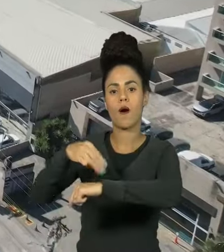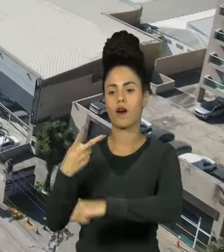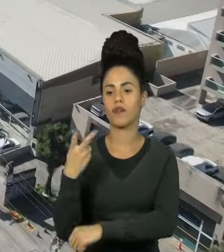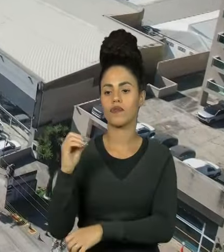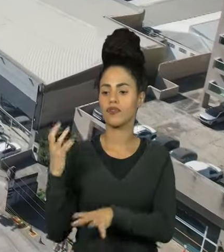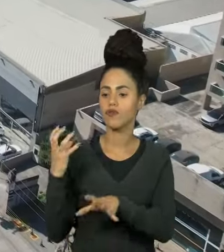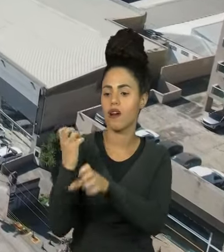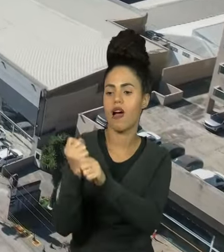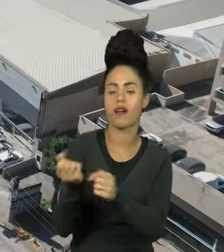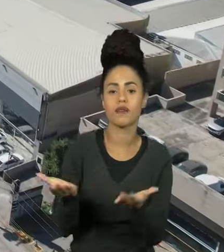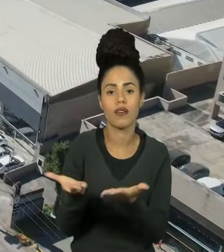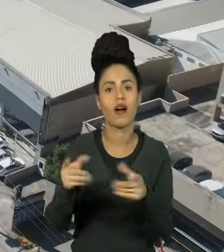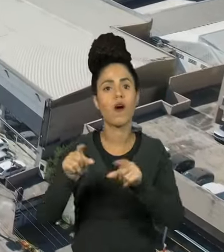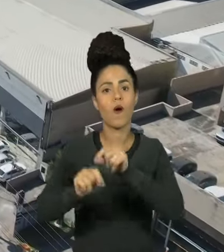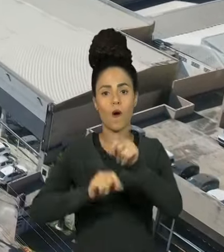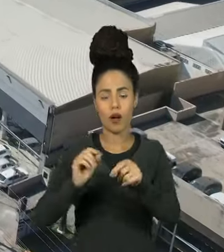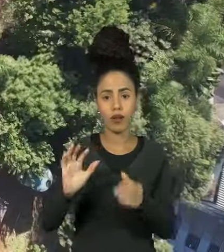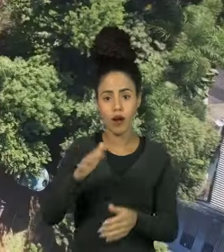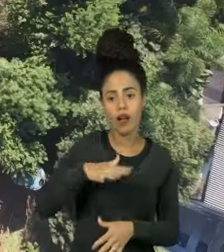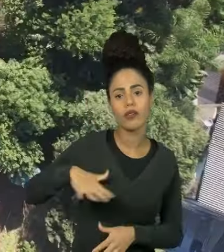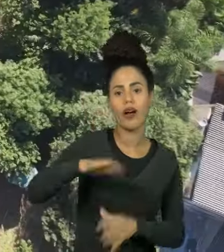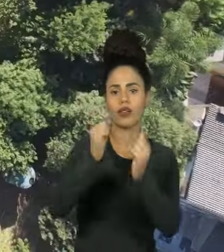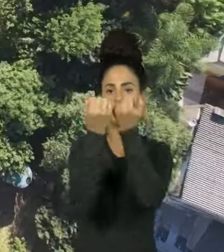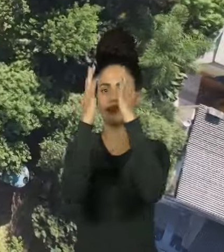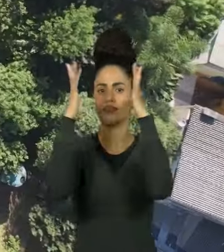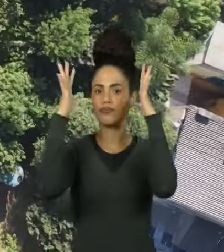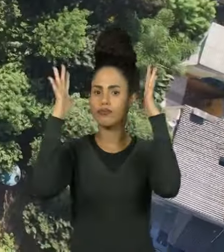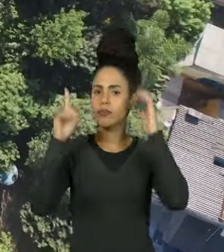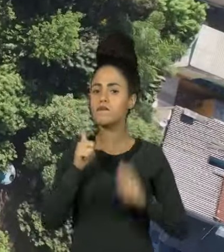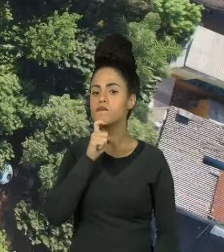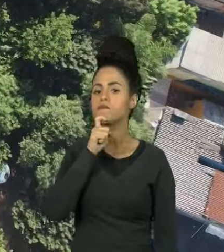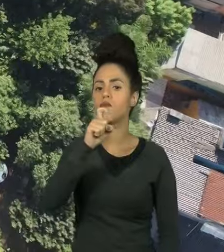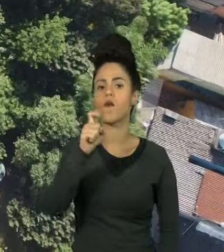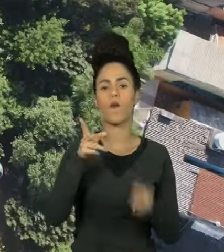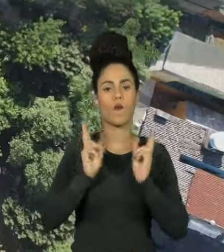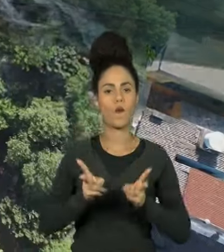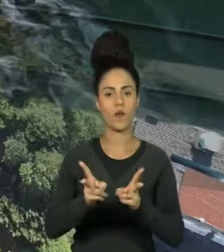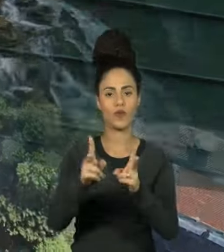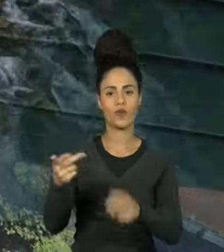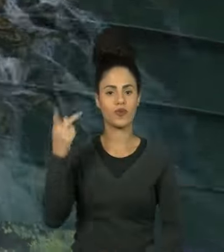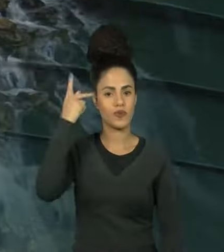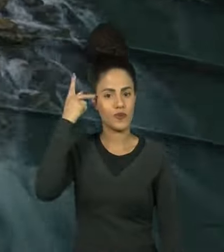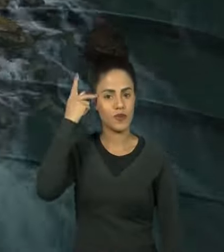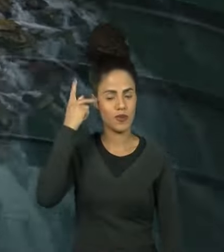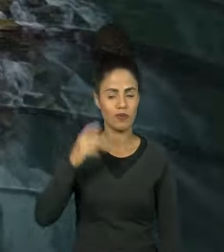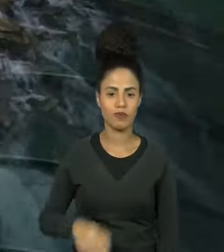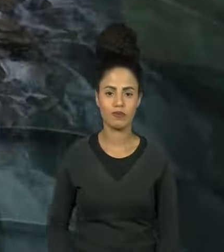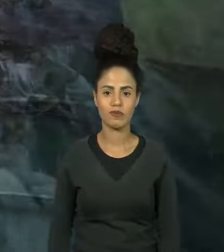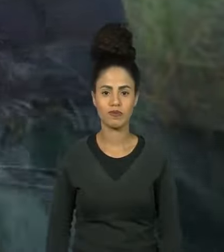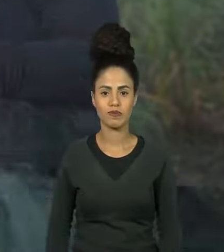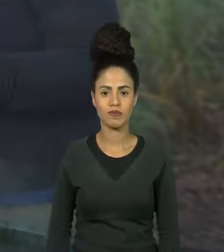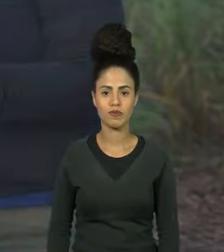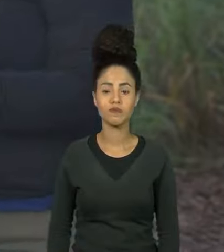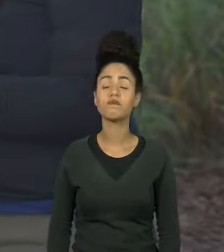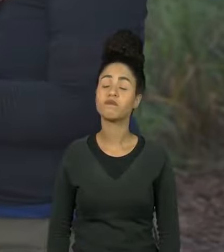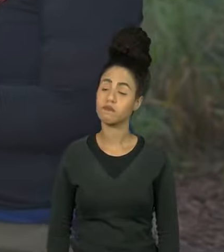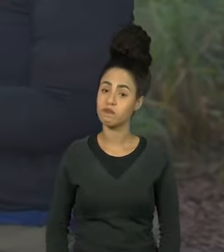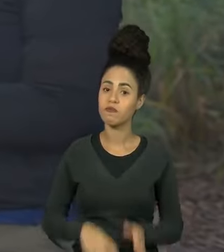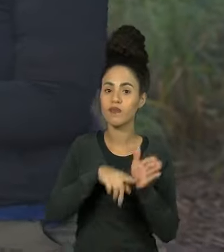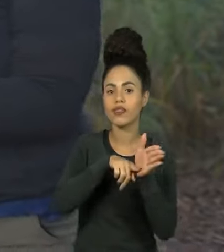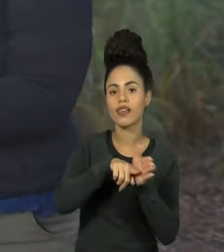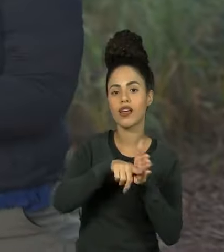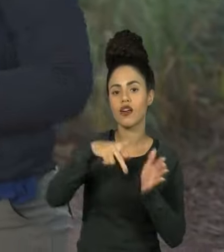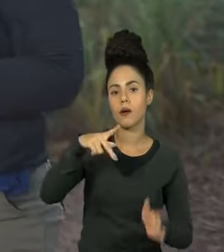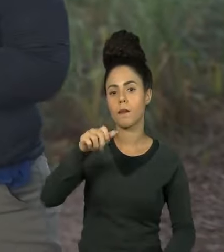anos como uma das raras áreas verdes preservadas de São Paulo. E a pesquisadora